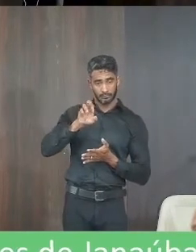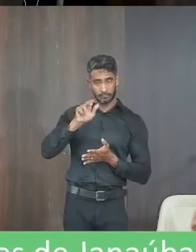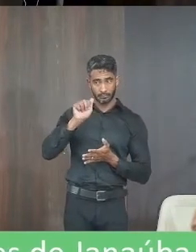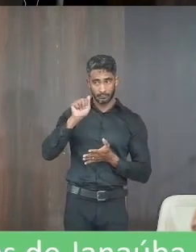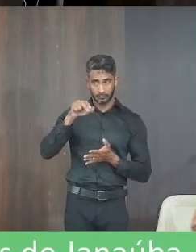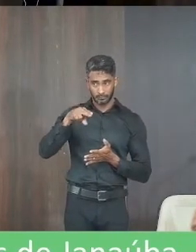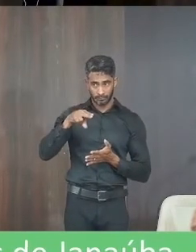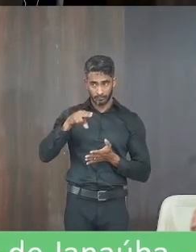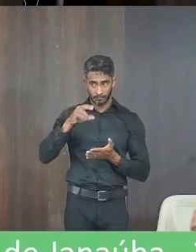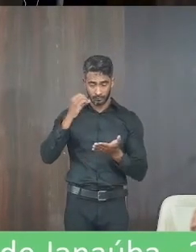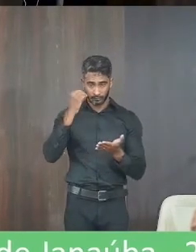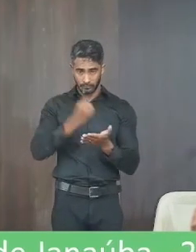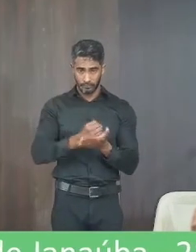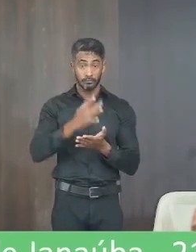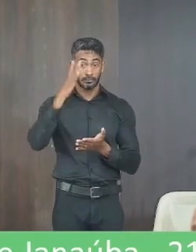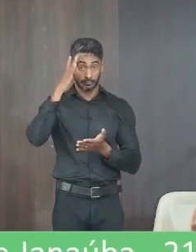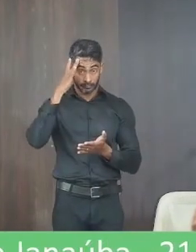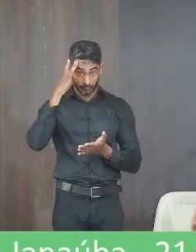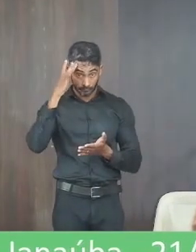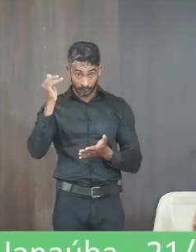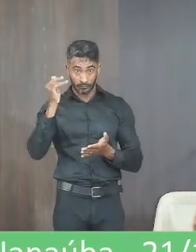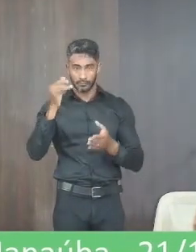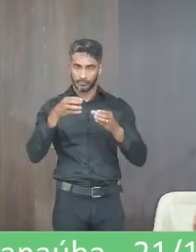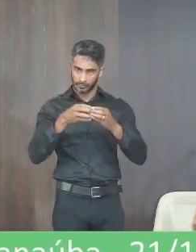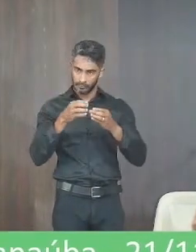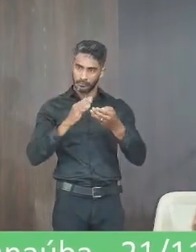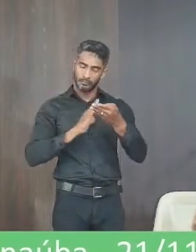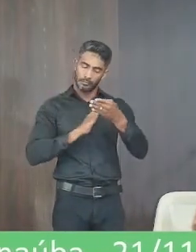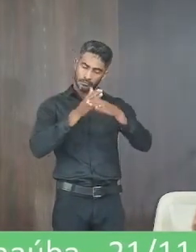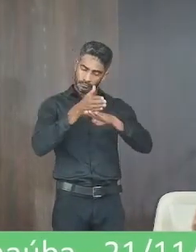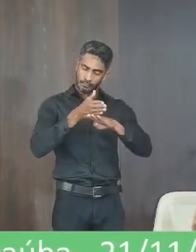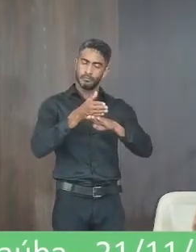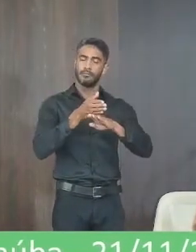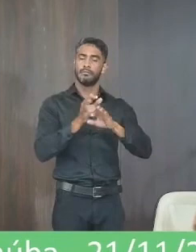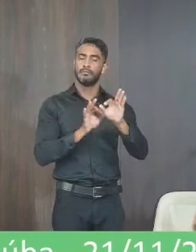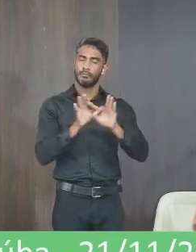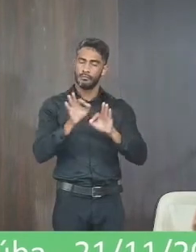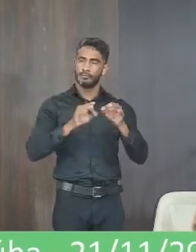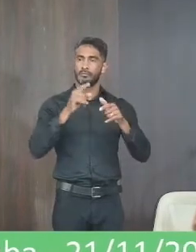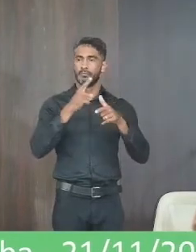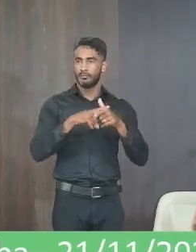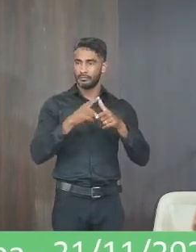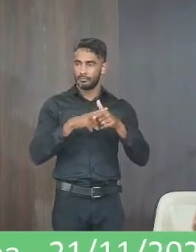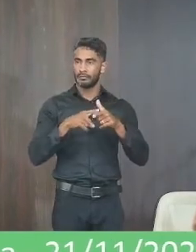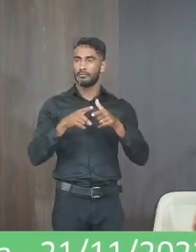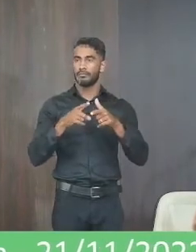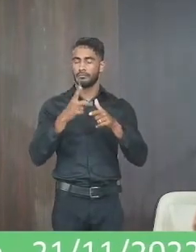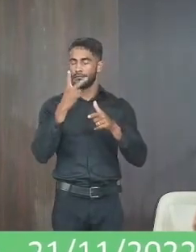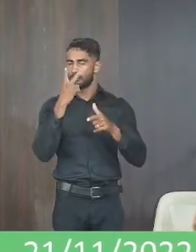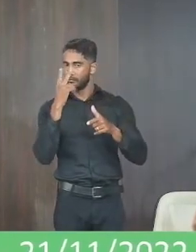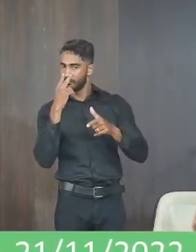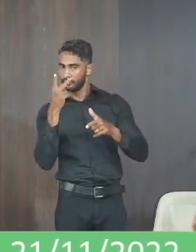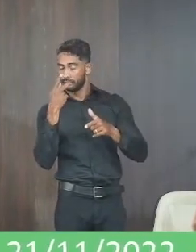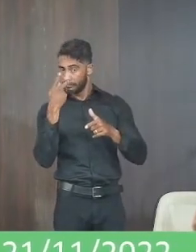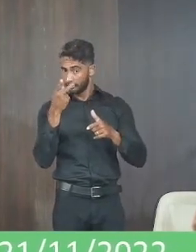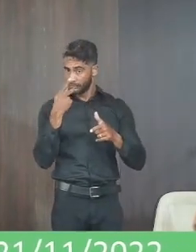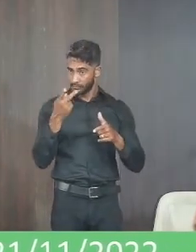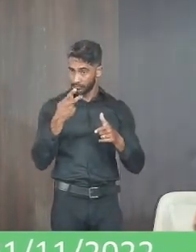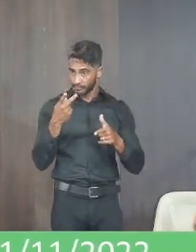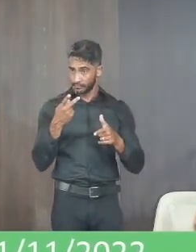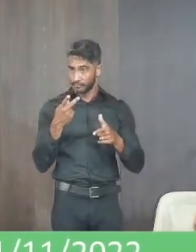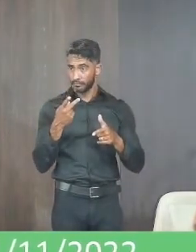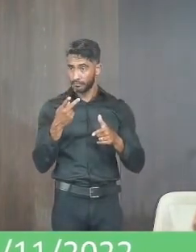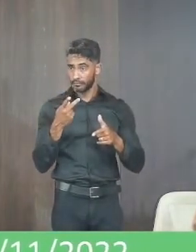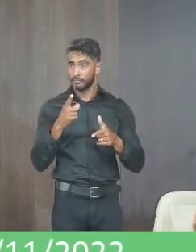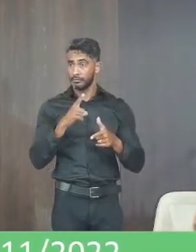formalizando hoje amanhã mesmo a comissão já vai tomar providência pronto aparentemente pelo que vossa senhora falou aí